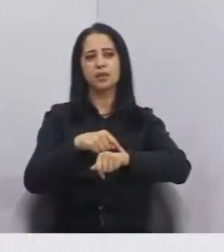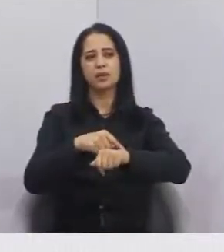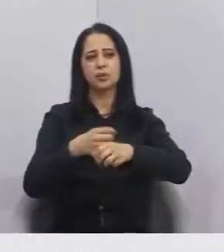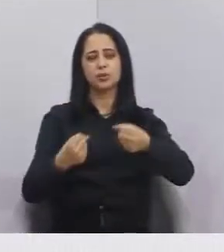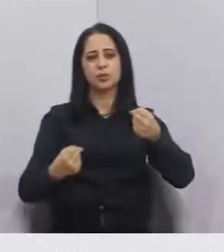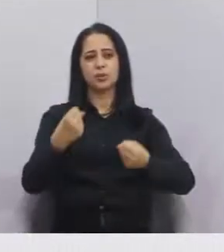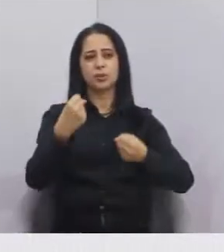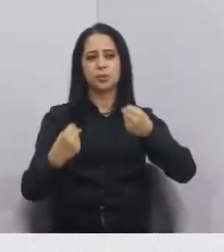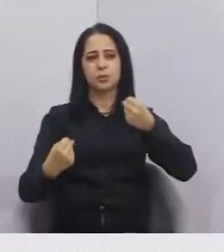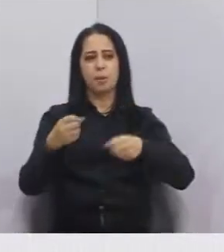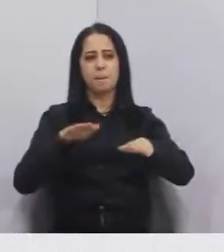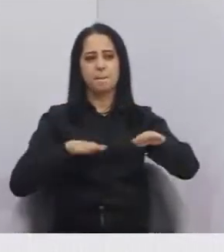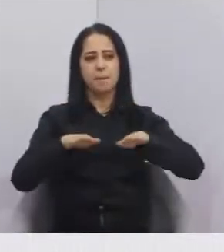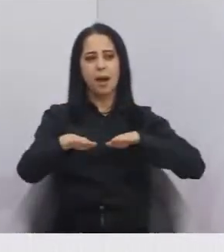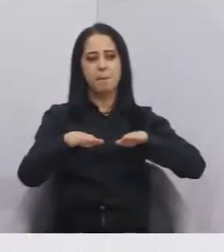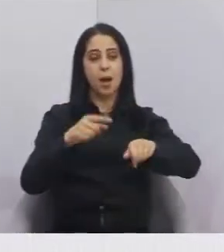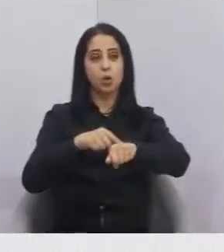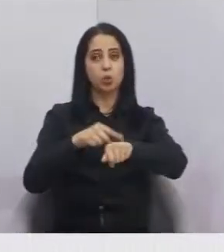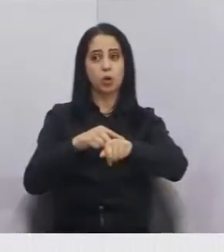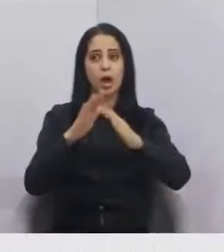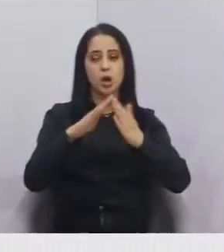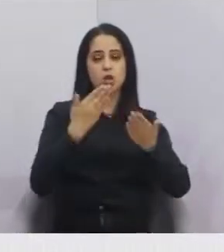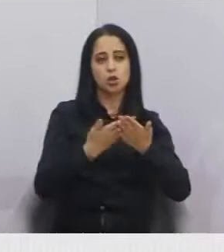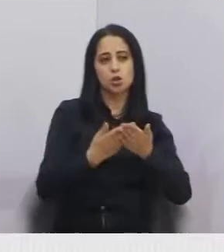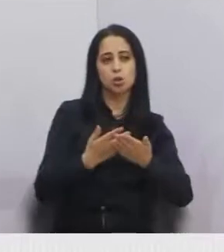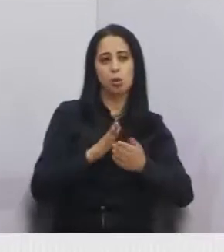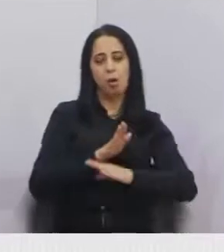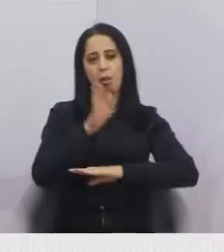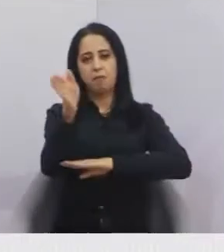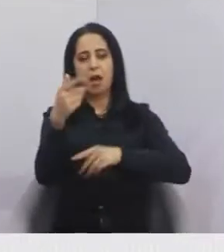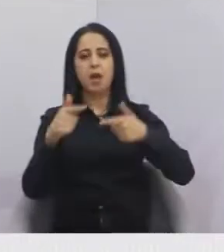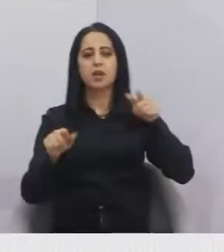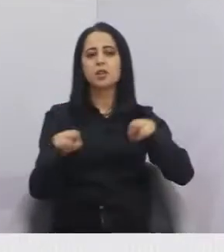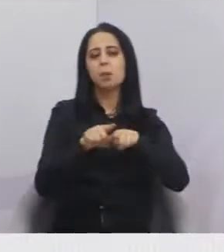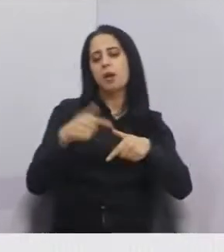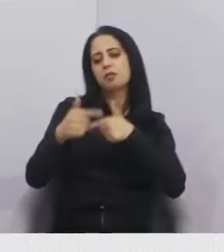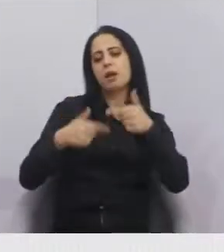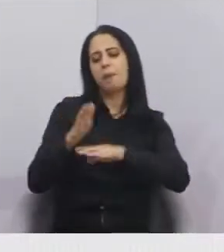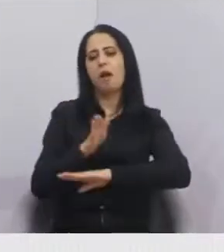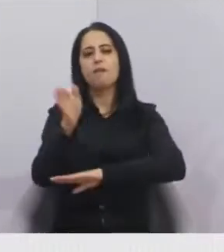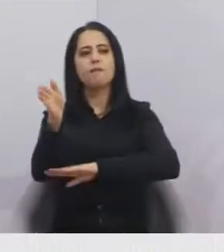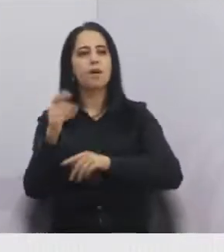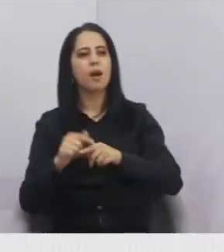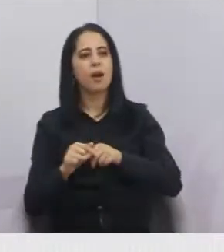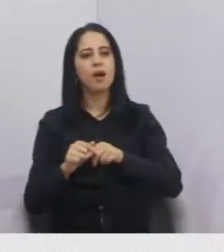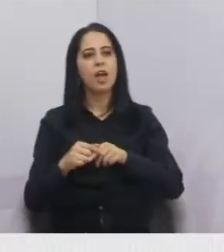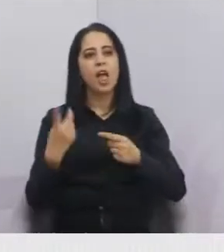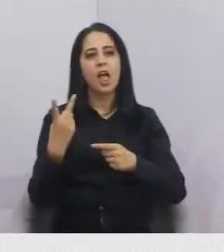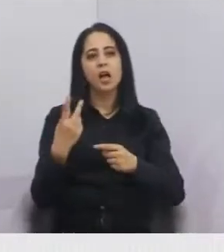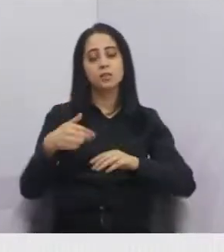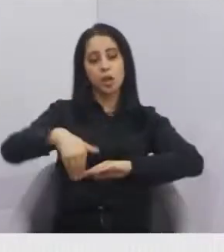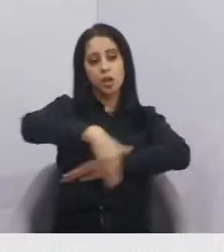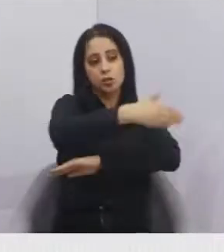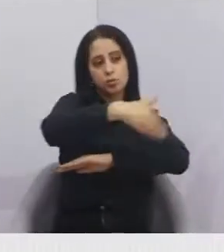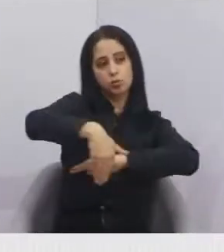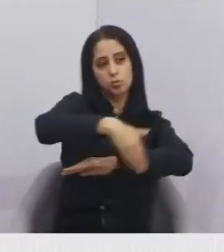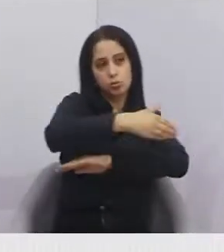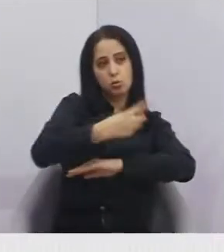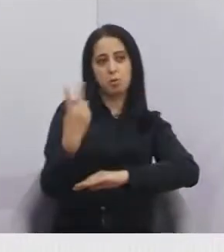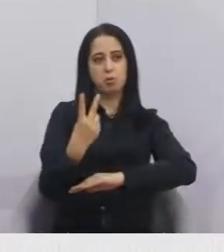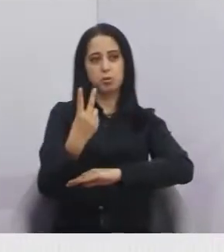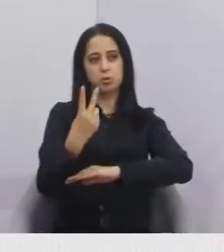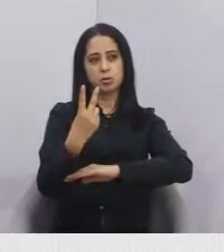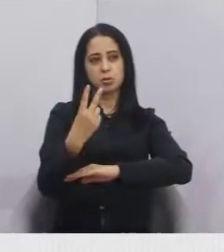nos horários de acesso ao trabalho e à escola, nós só temos dois acessos a Davi Lindo, que é através do Ademar de Barros, ou